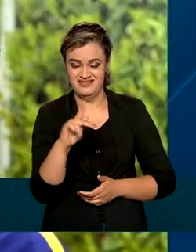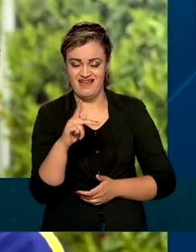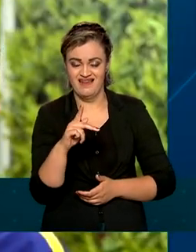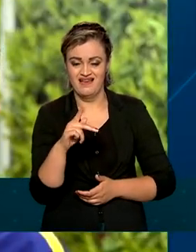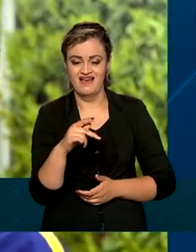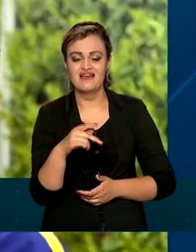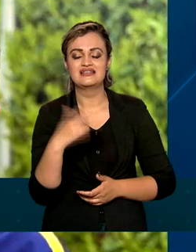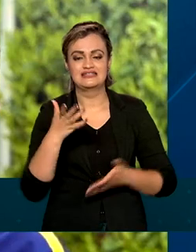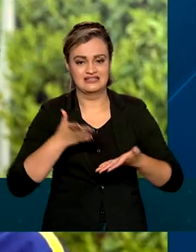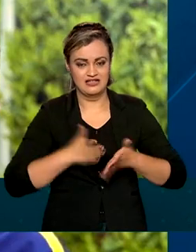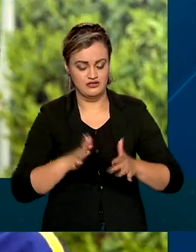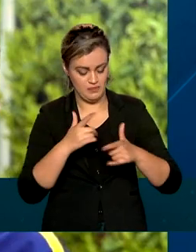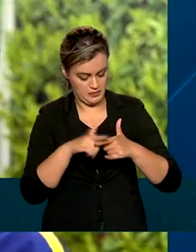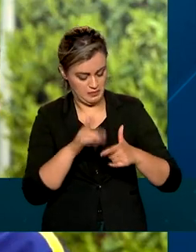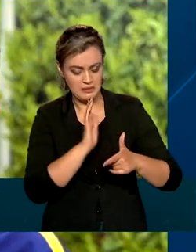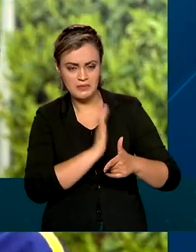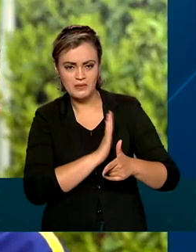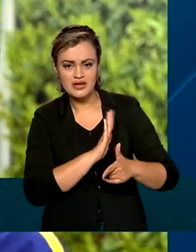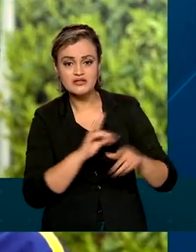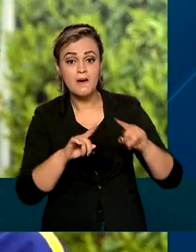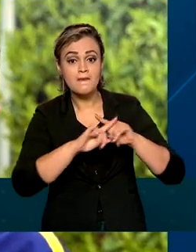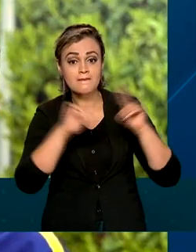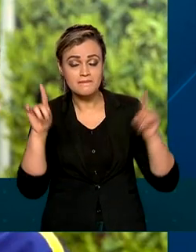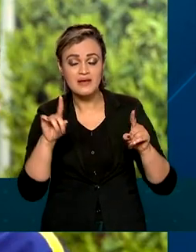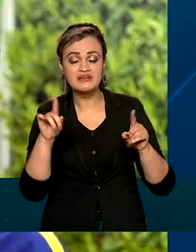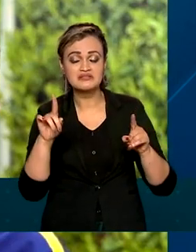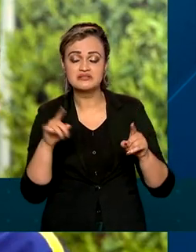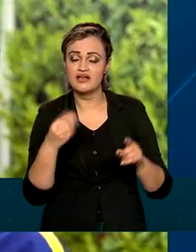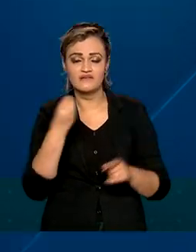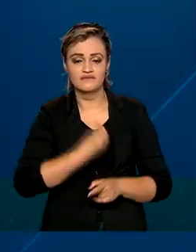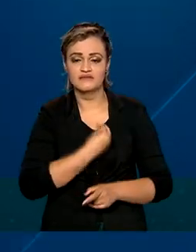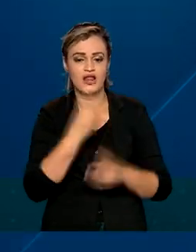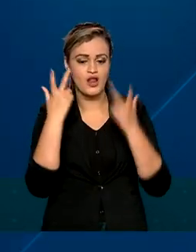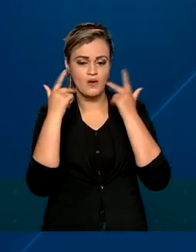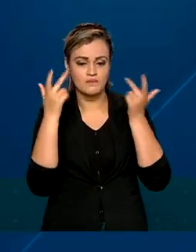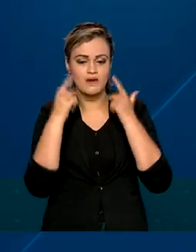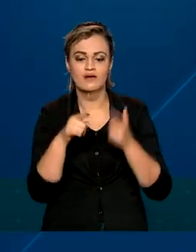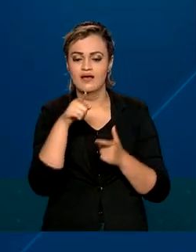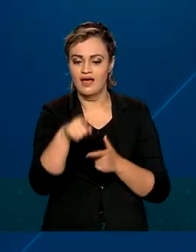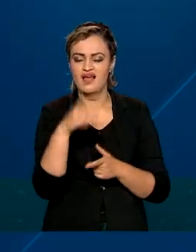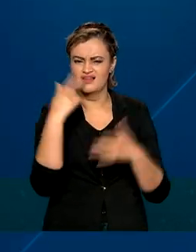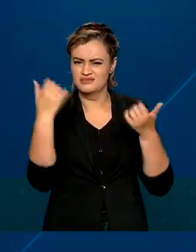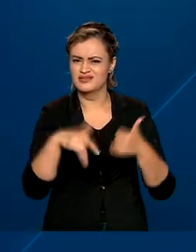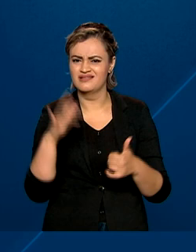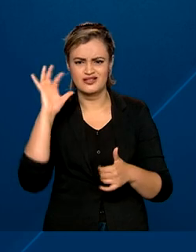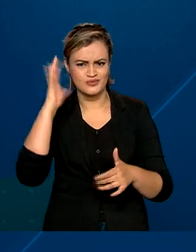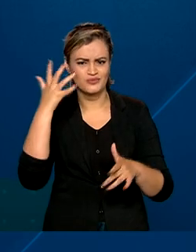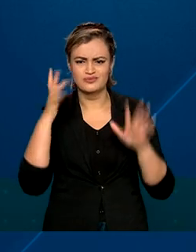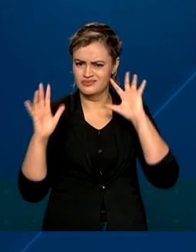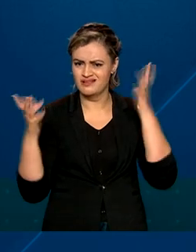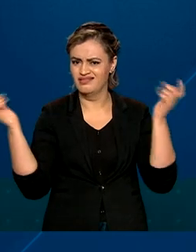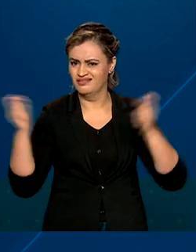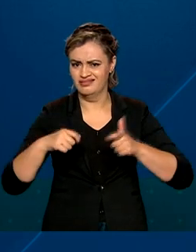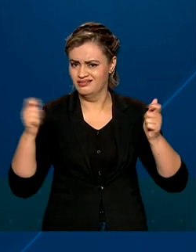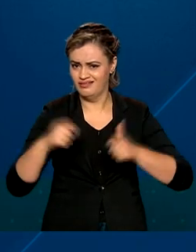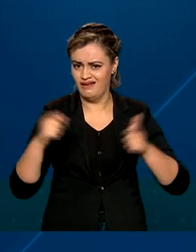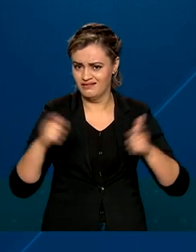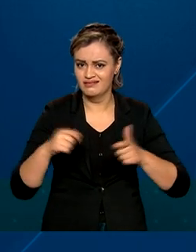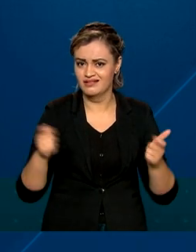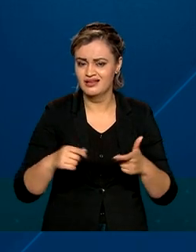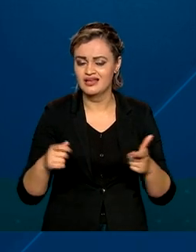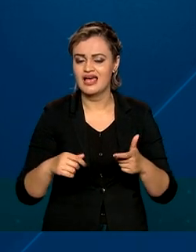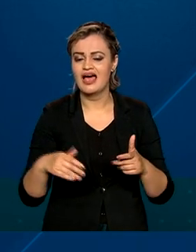e Larissa nasceram com a doença e hoje têm uma vida normal. Existe solução para a maioria das cardiopatias